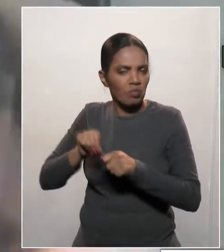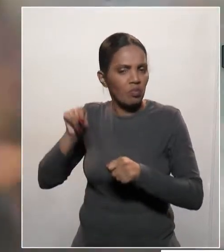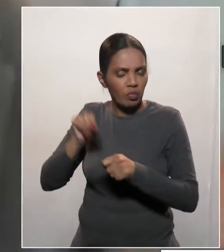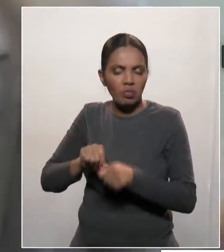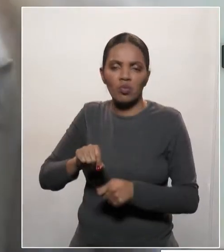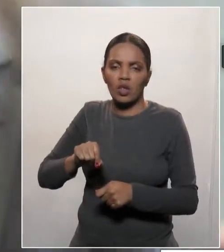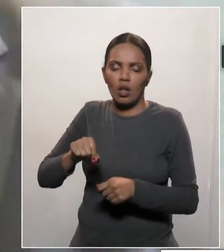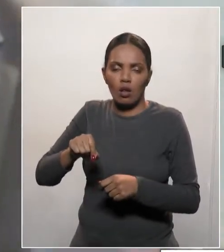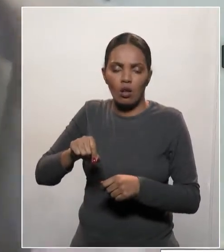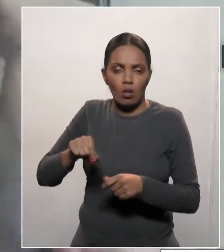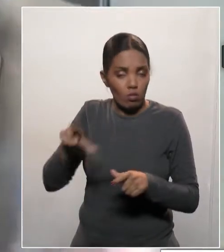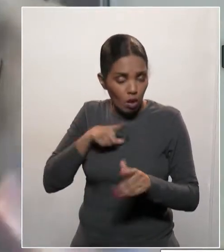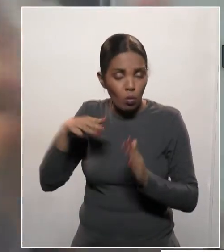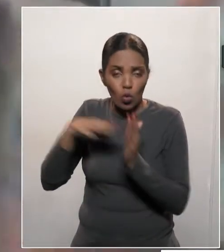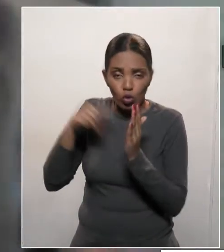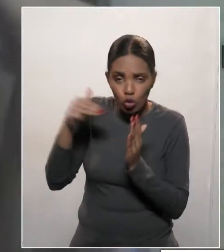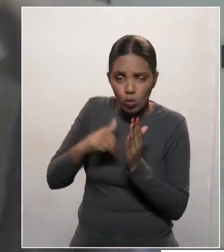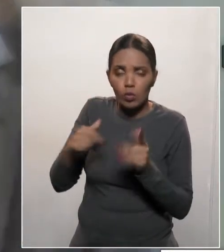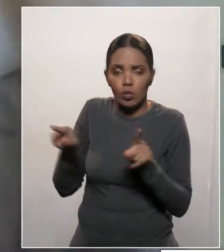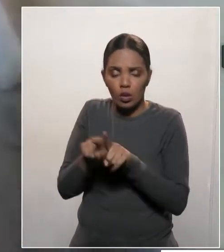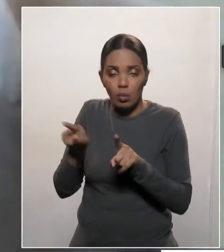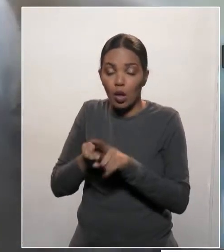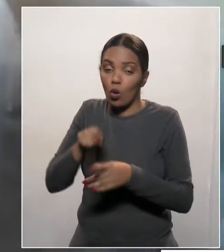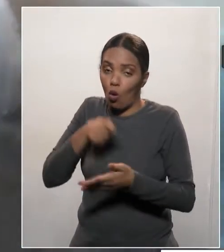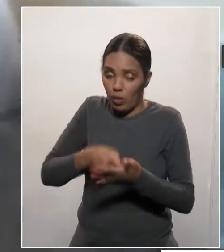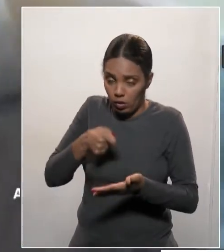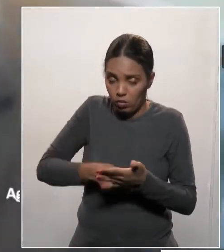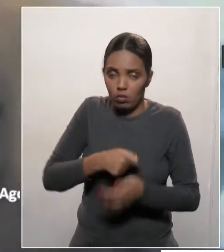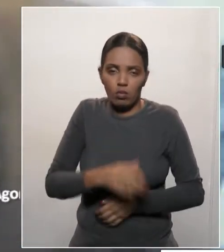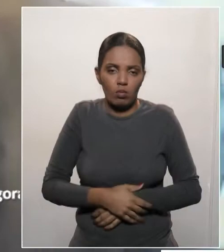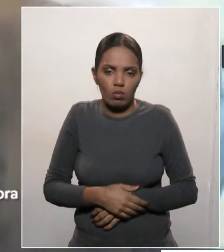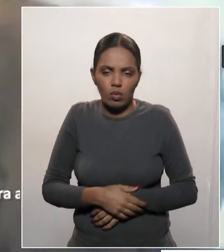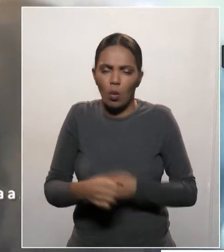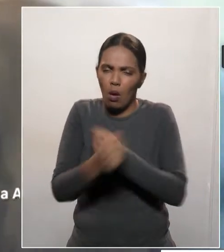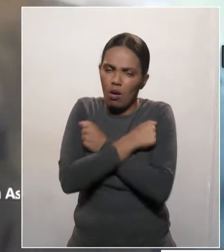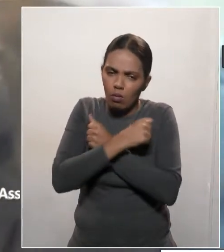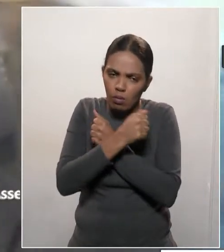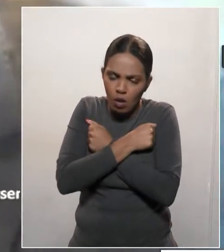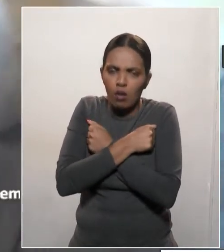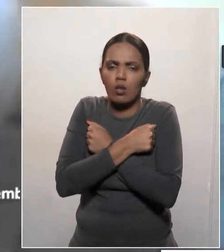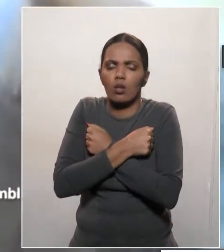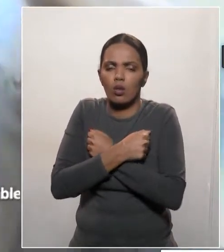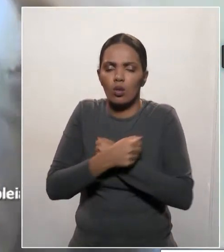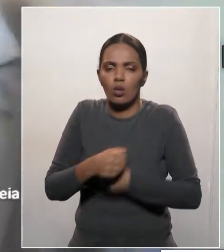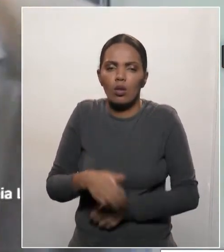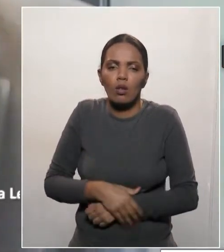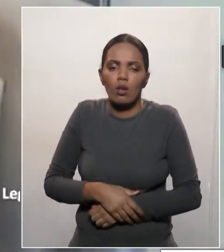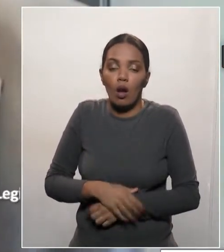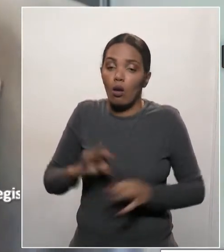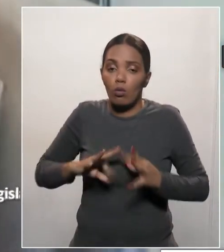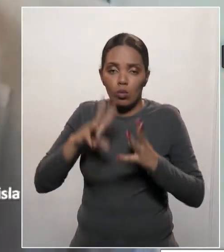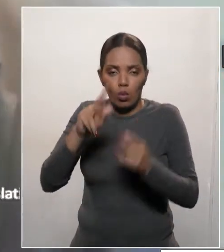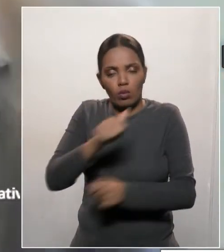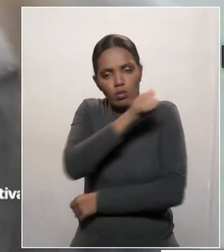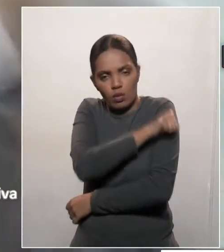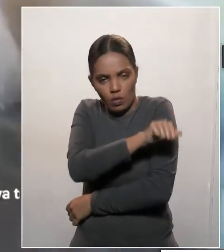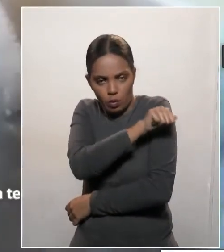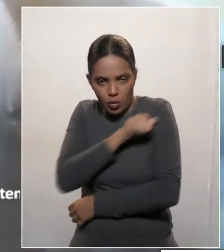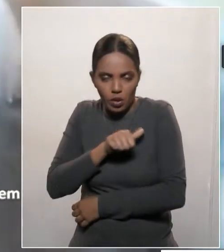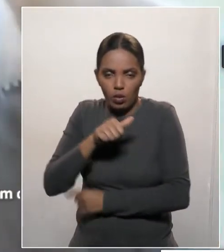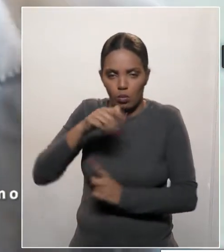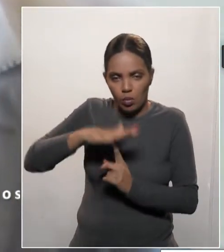o seu motivador e as suas cobranças. Então, um grande abraço à enfermagem do Paraná e do Brasil,